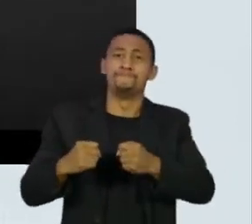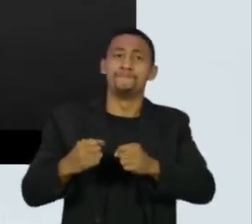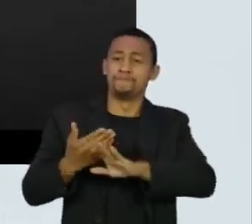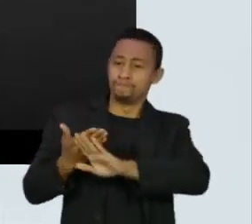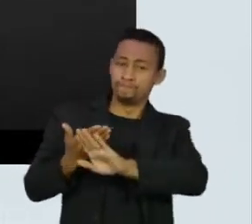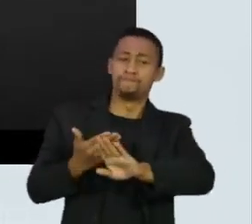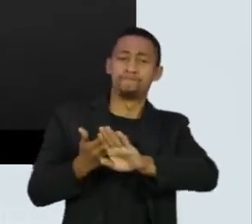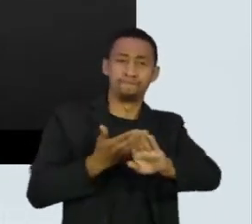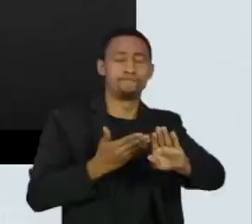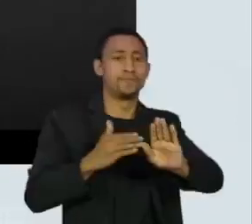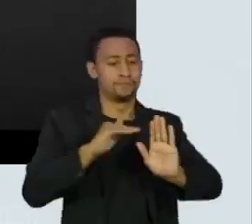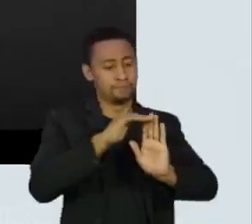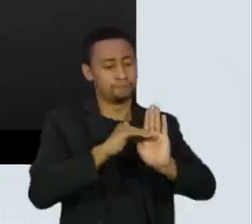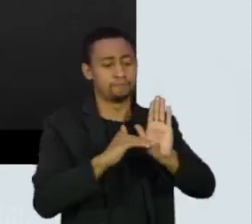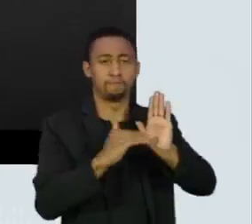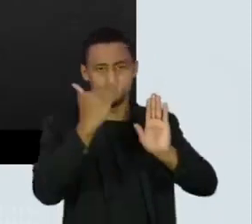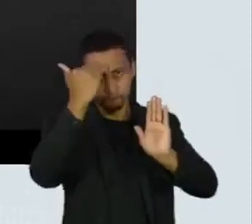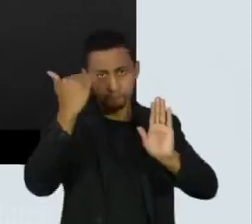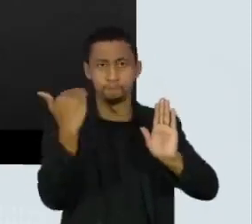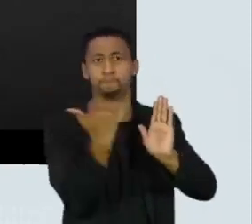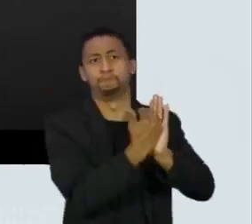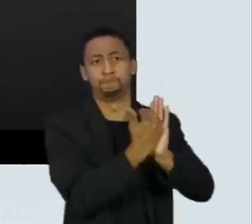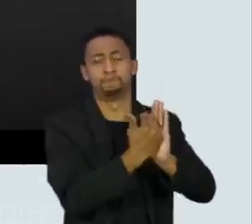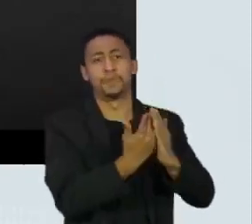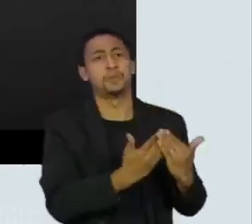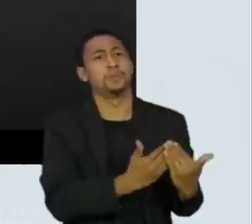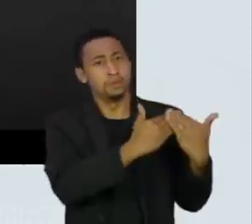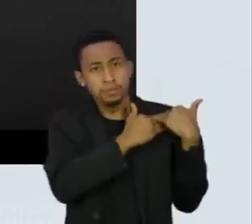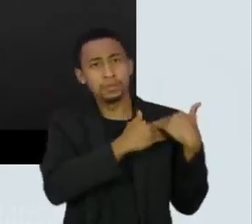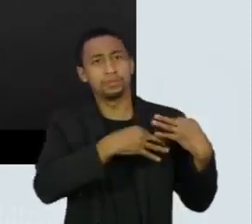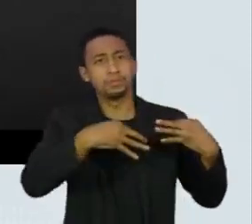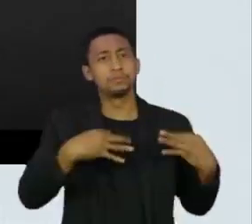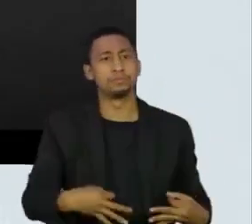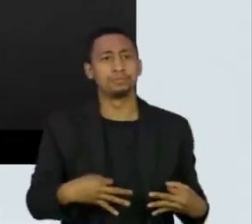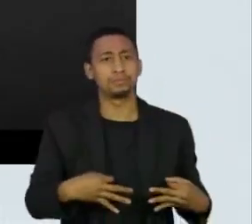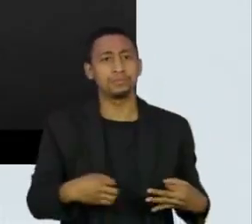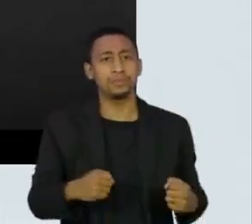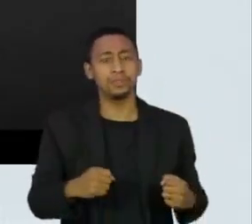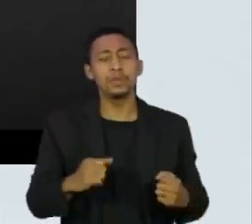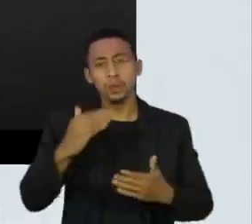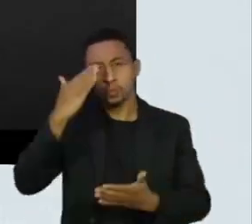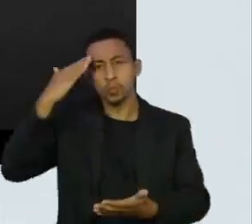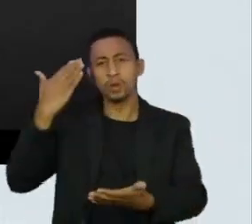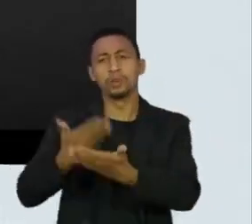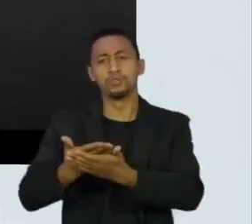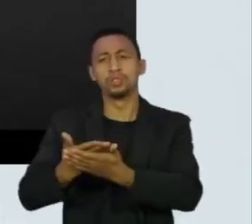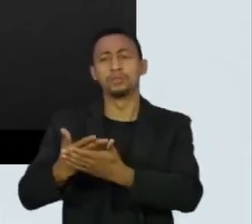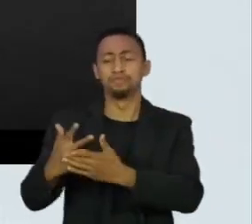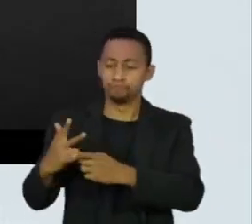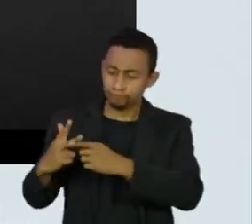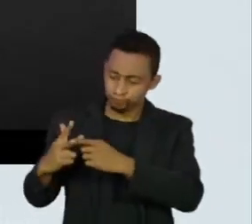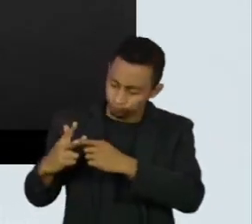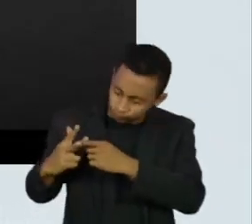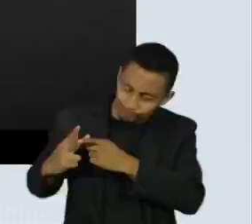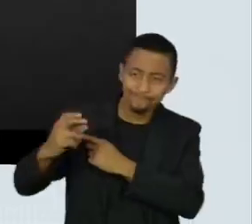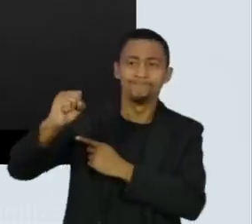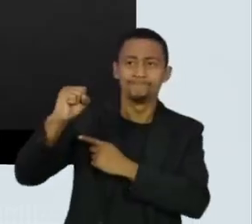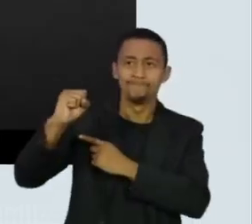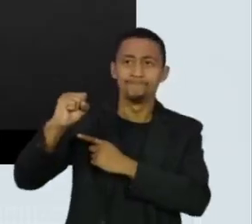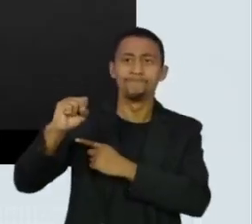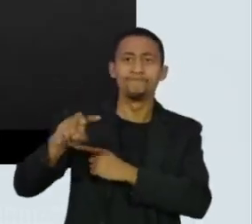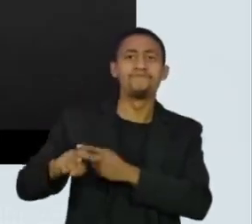que ter responsabilidade. Mas eu não tenho dúvida, governador, nós vamos vencer. Nós vamos vencer.